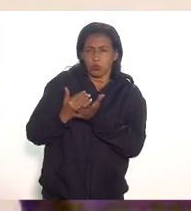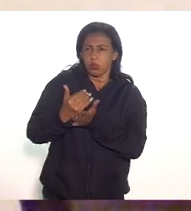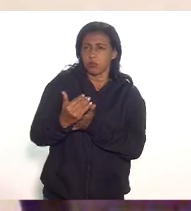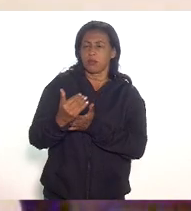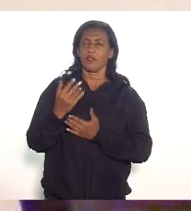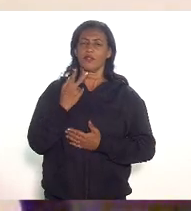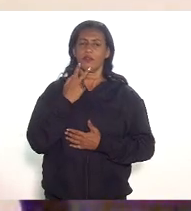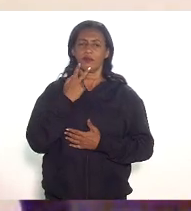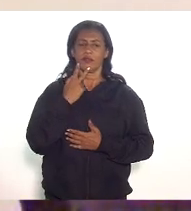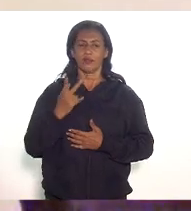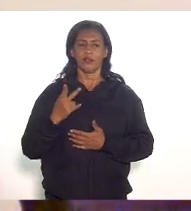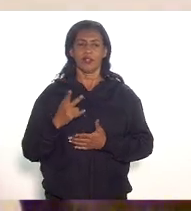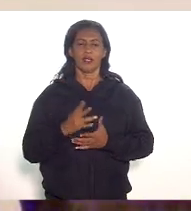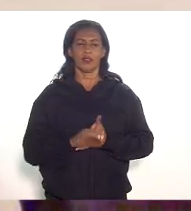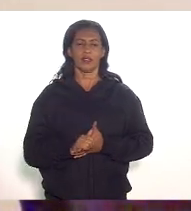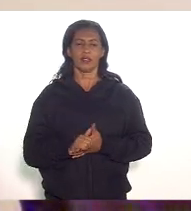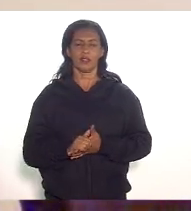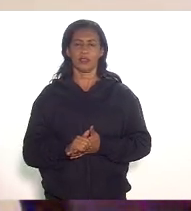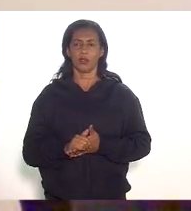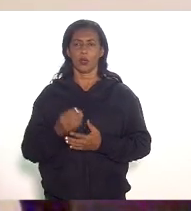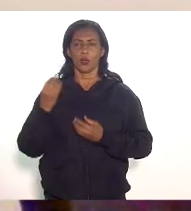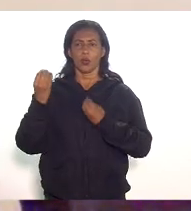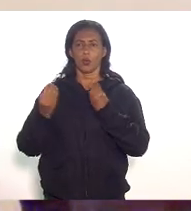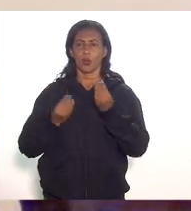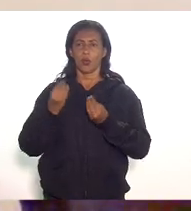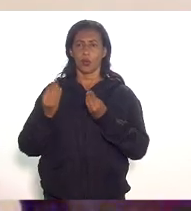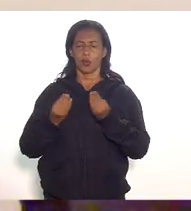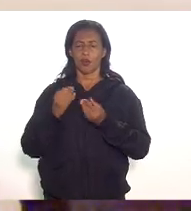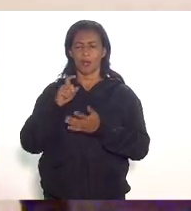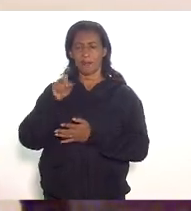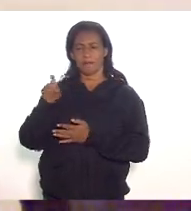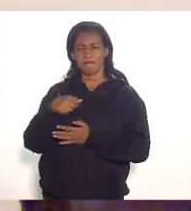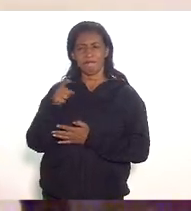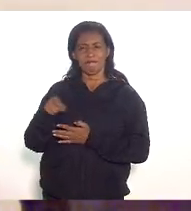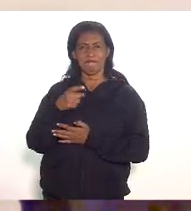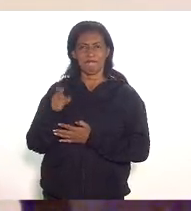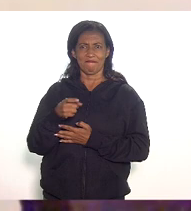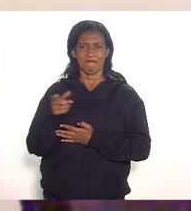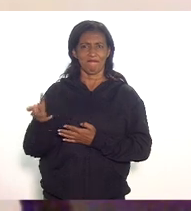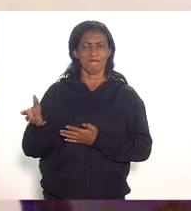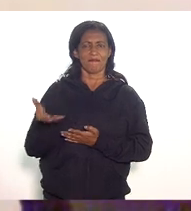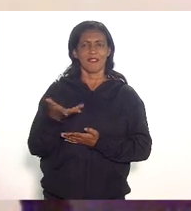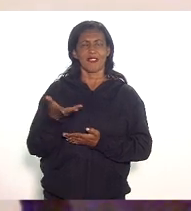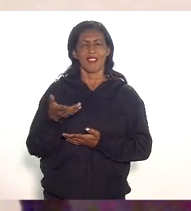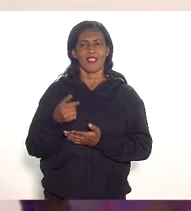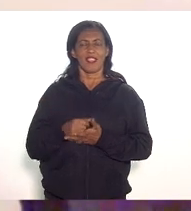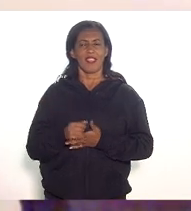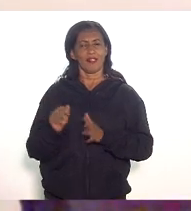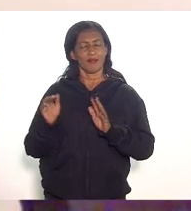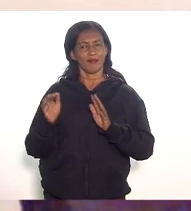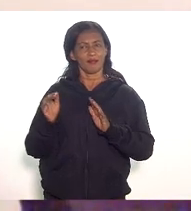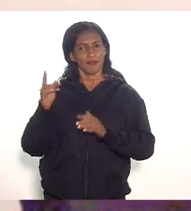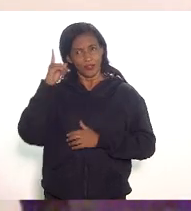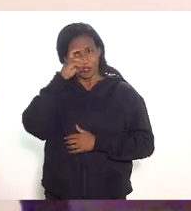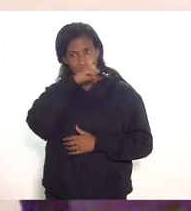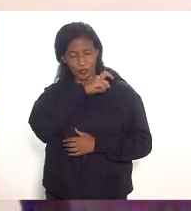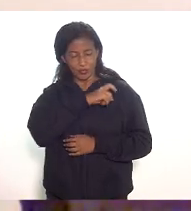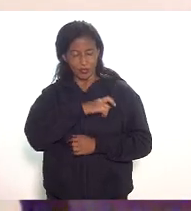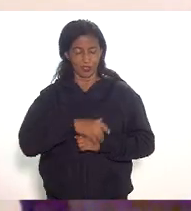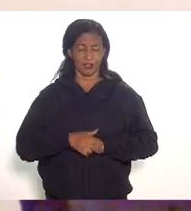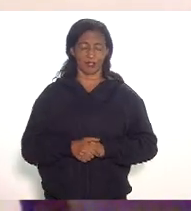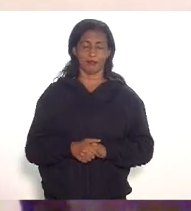que como eu falei essa questão do benefício fiscal é uma questão bastante sensível nós já tivemos